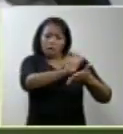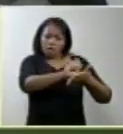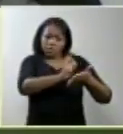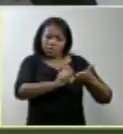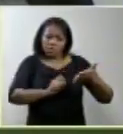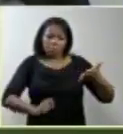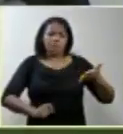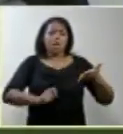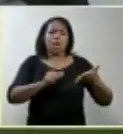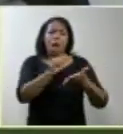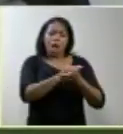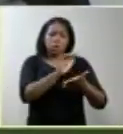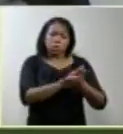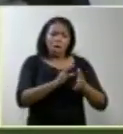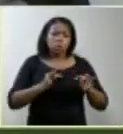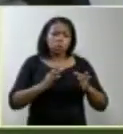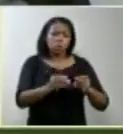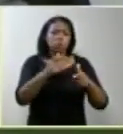não exatamente